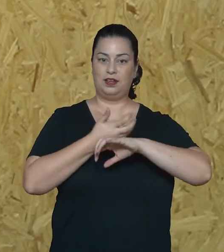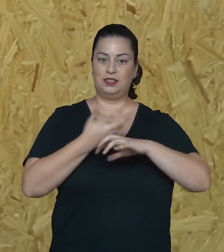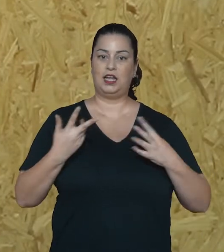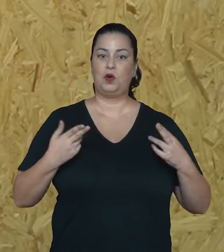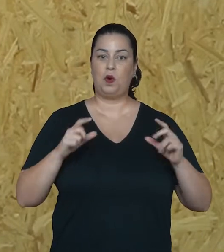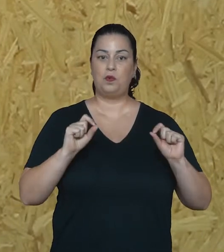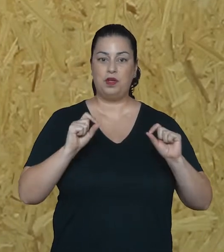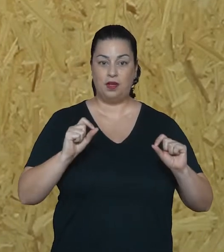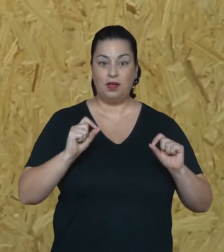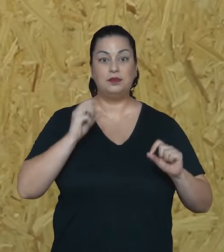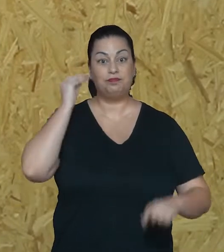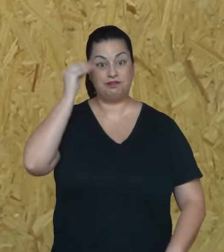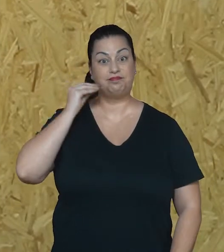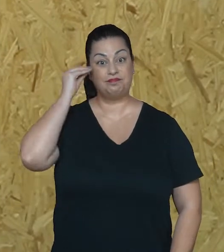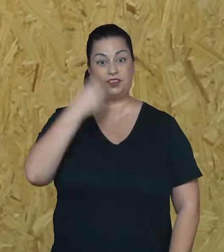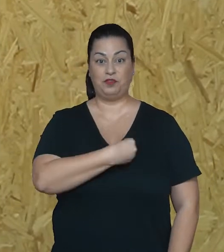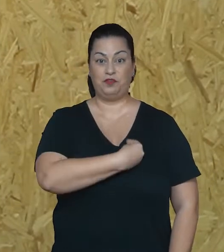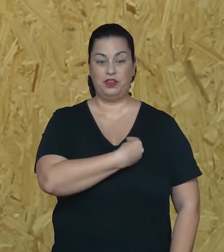processo de vida.